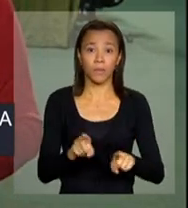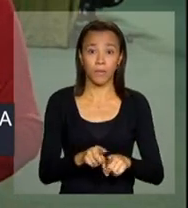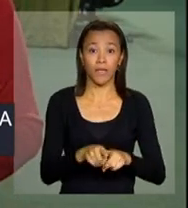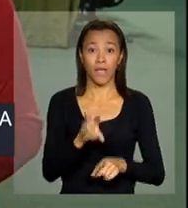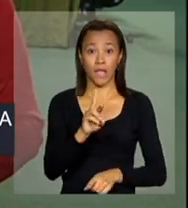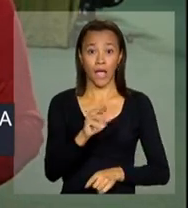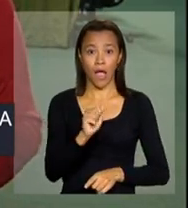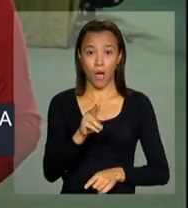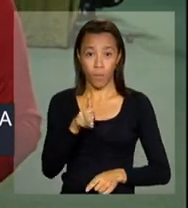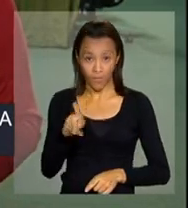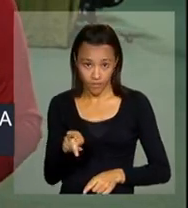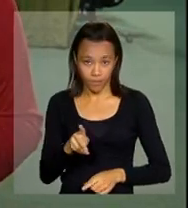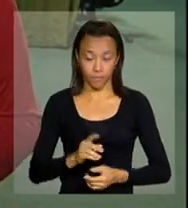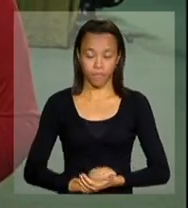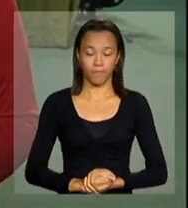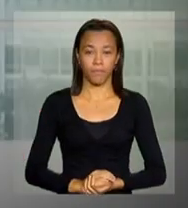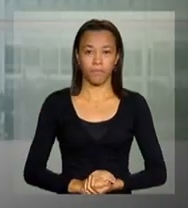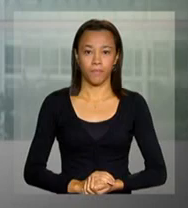Marco Antônio Hopper. Malu.